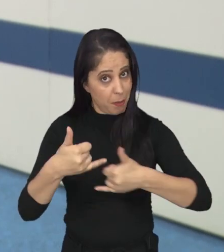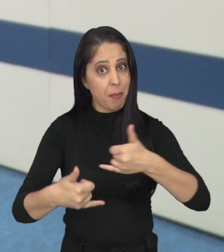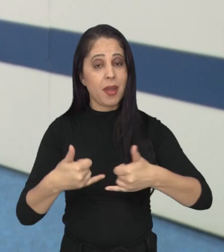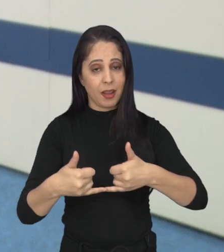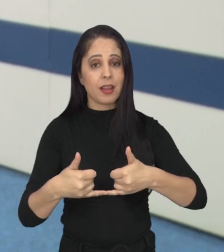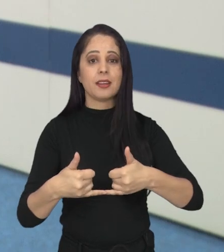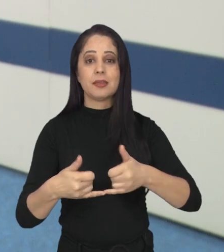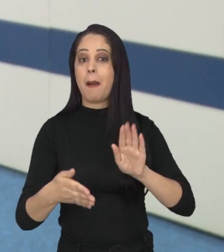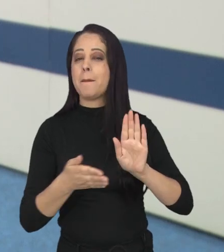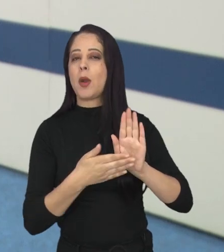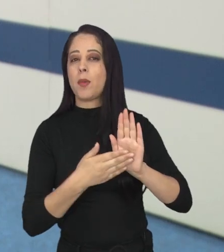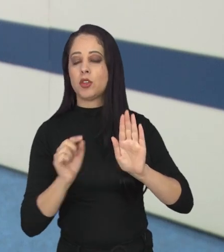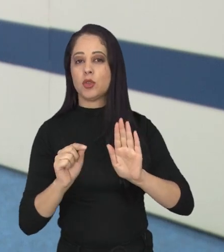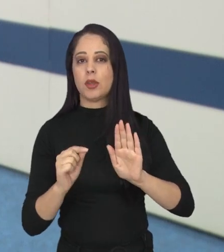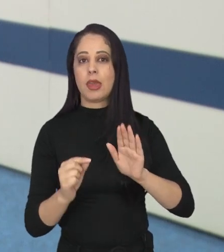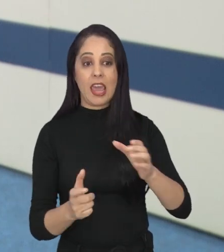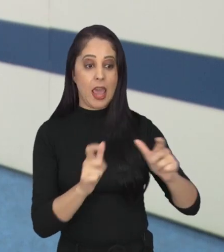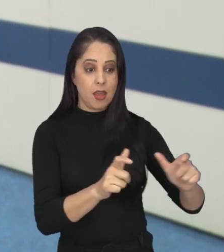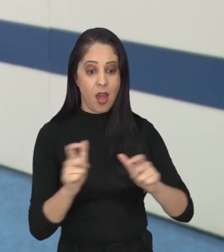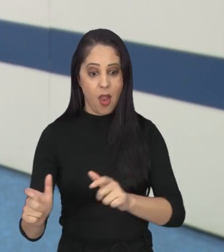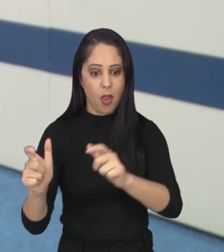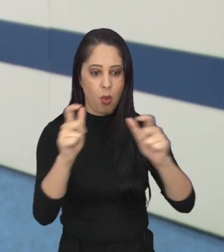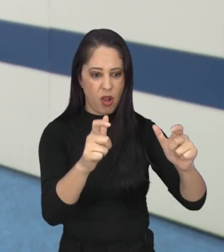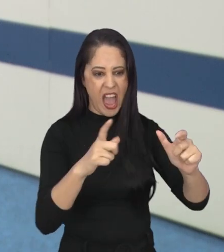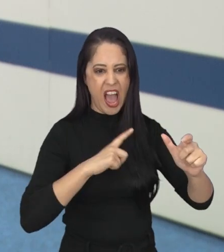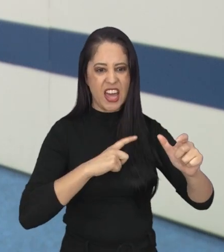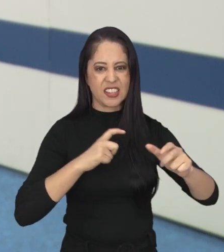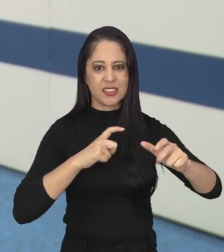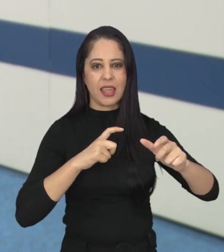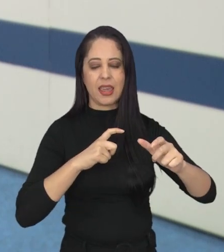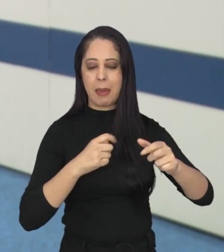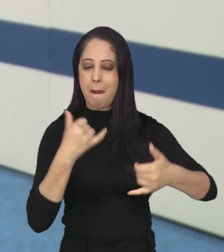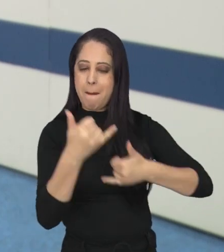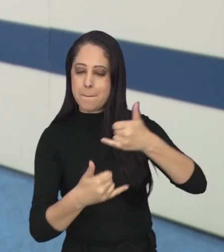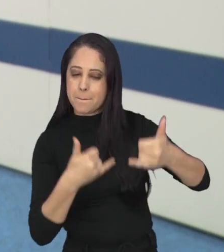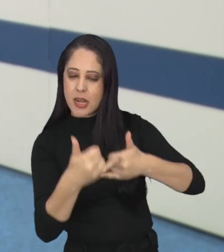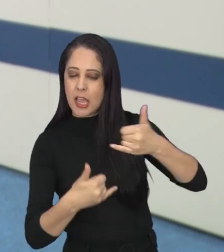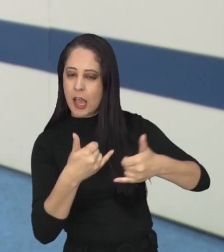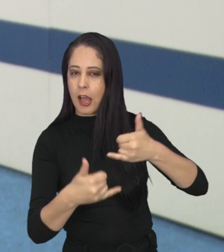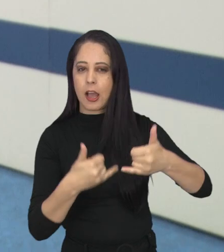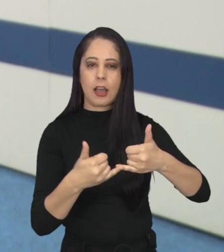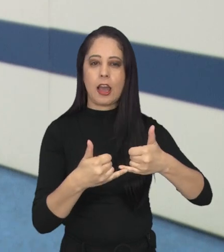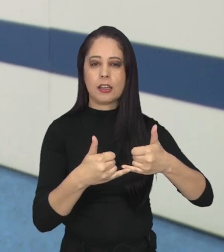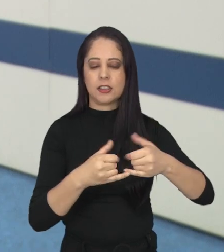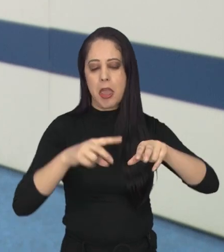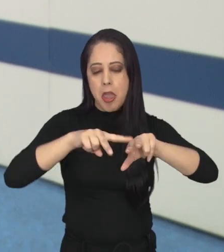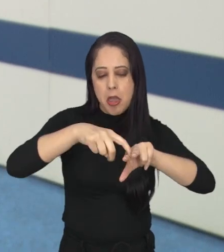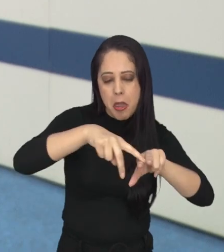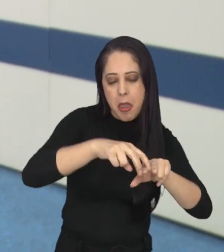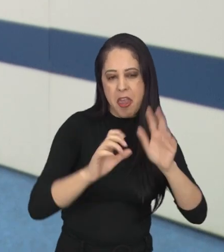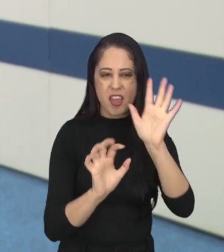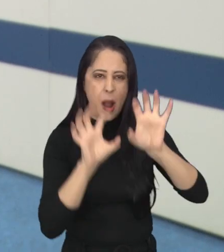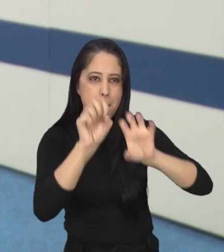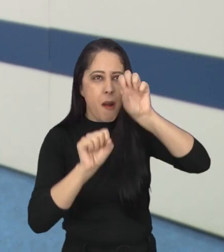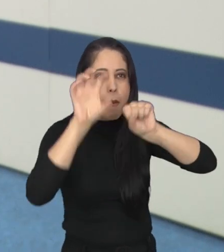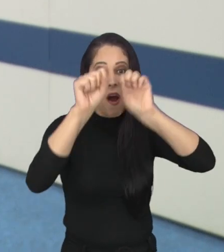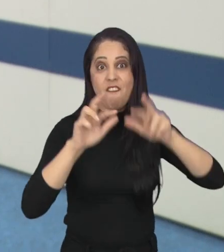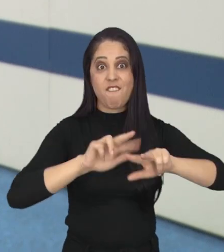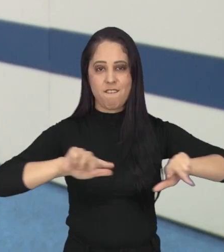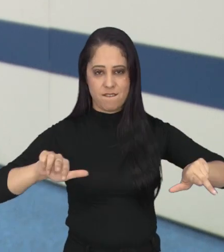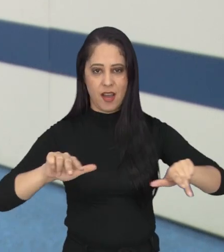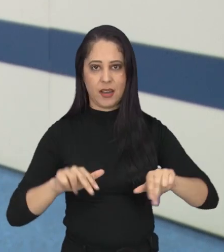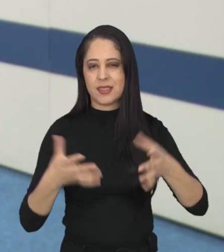crianças. A proposta é criar brinquedos que pareçam radicais, mas trazendo sempre a segurança em primeiro lugar.